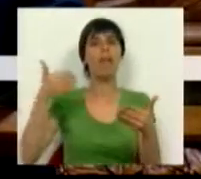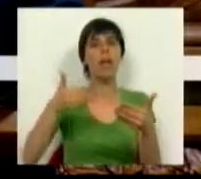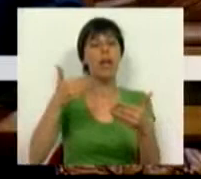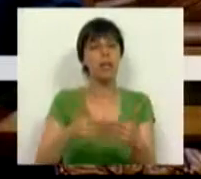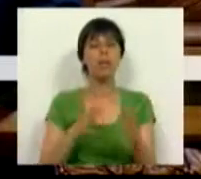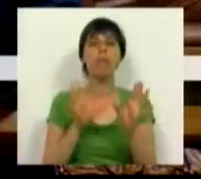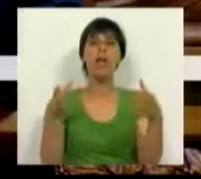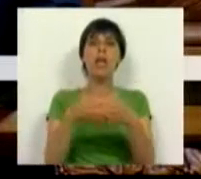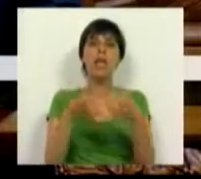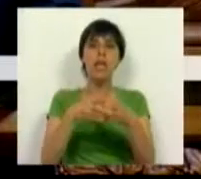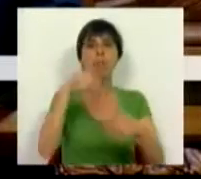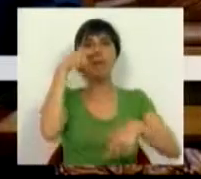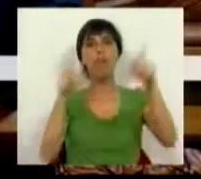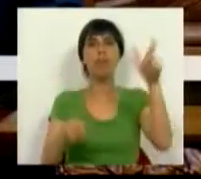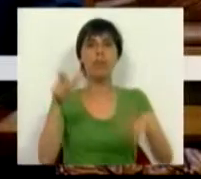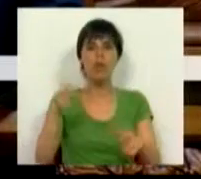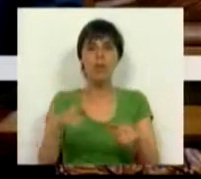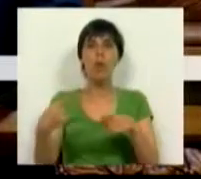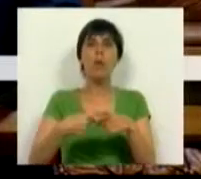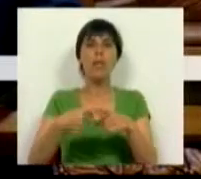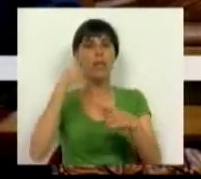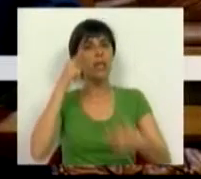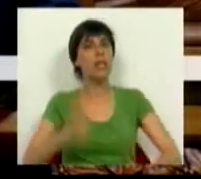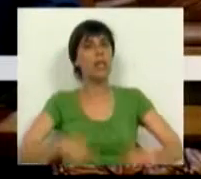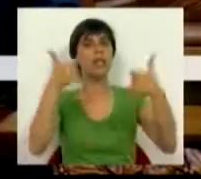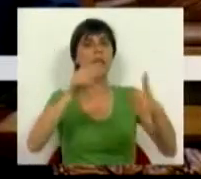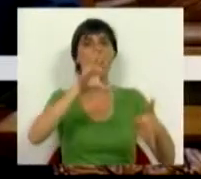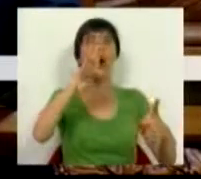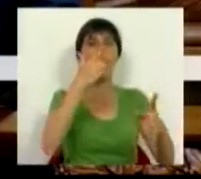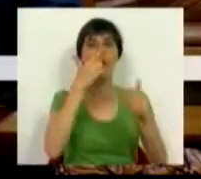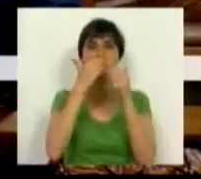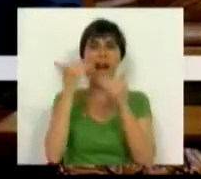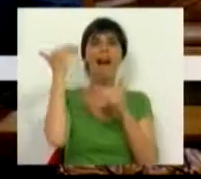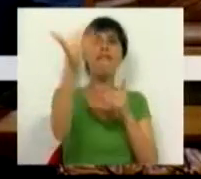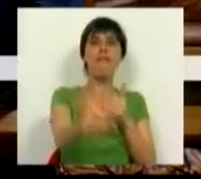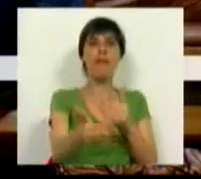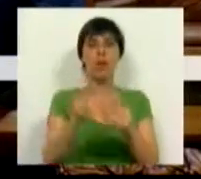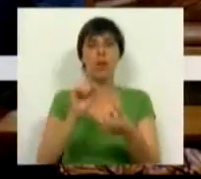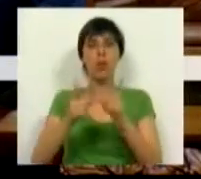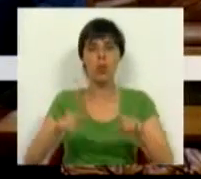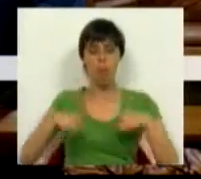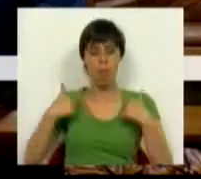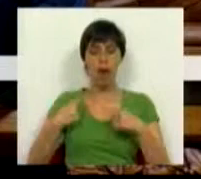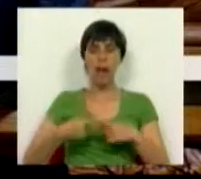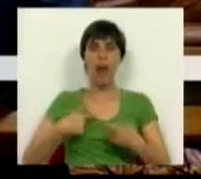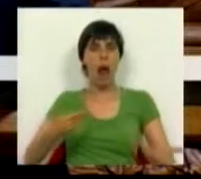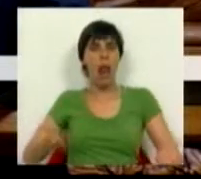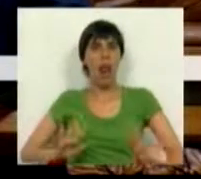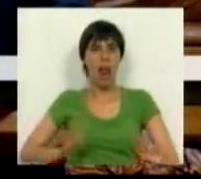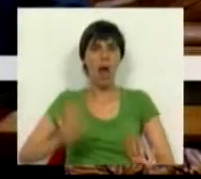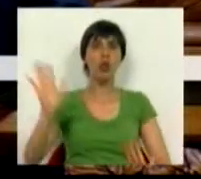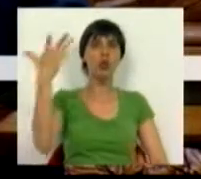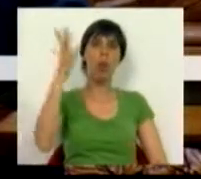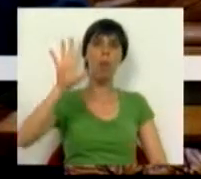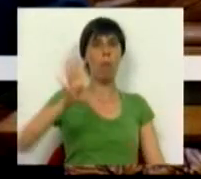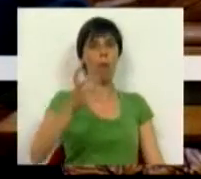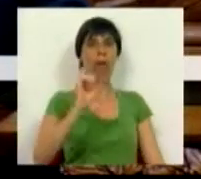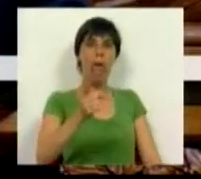com uma equipa de gente que pôs os interesses do país à frente dos seus próprios interesses.